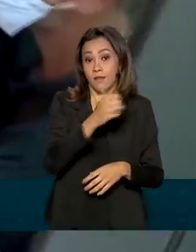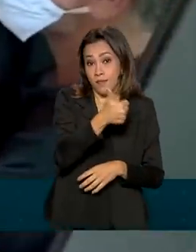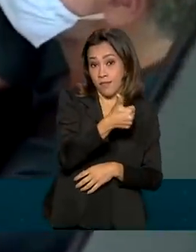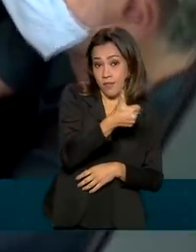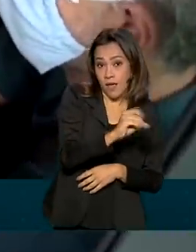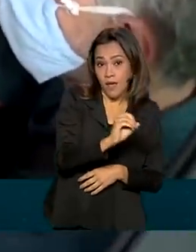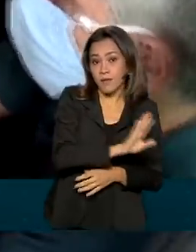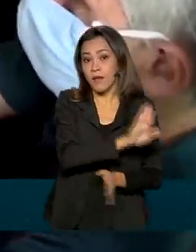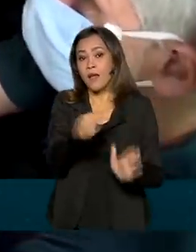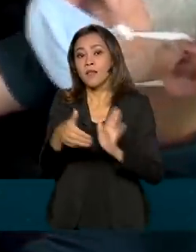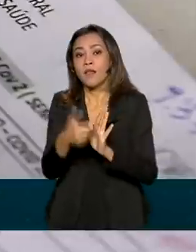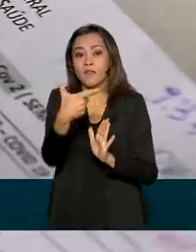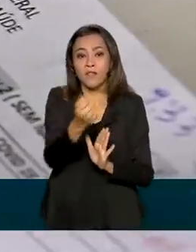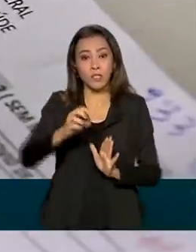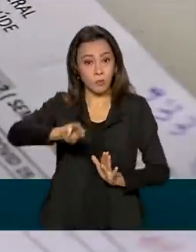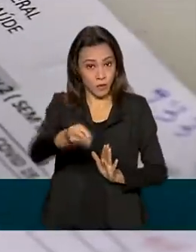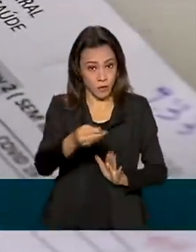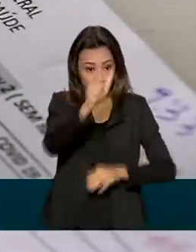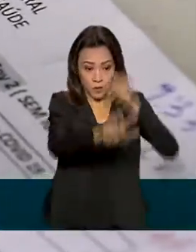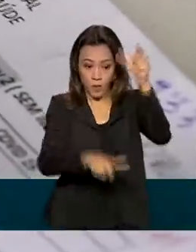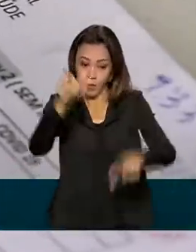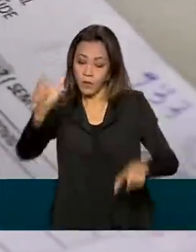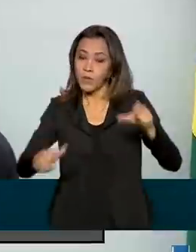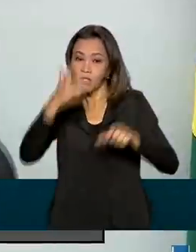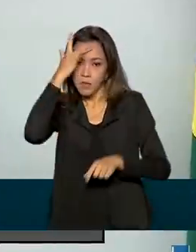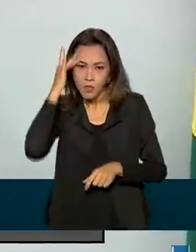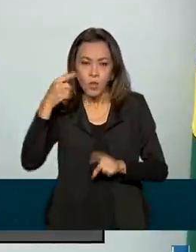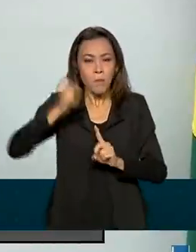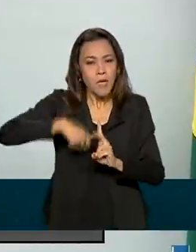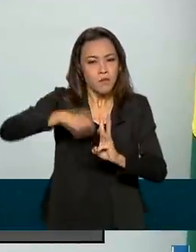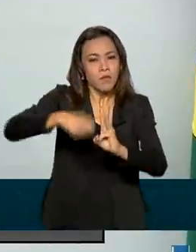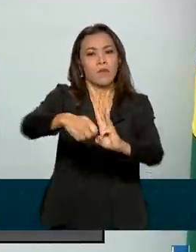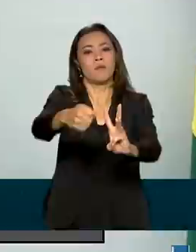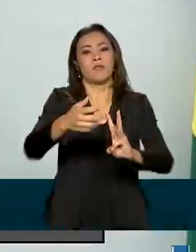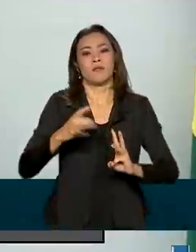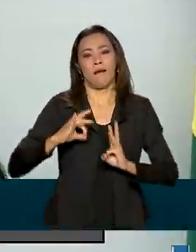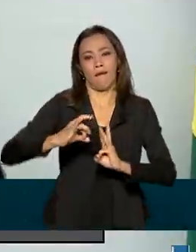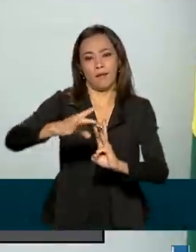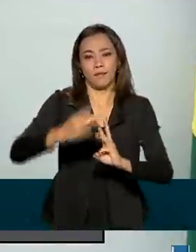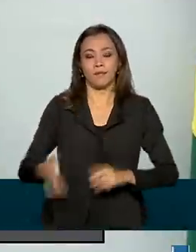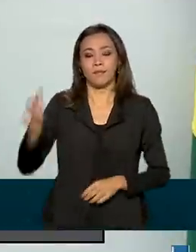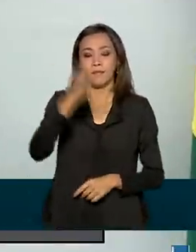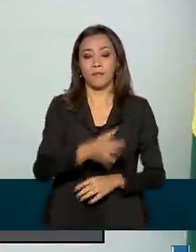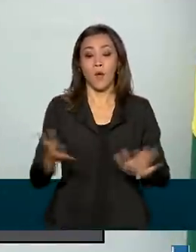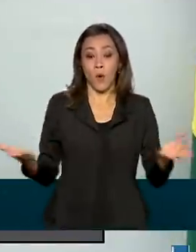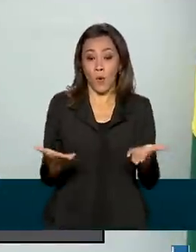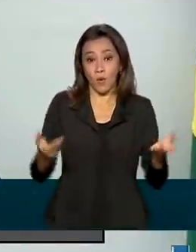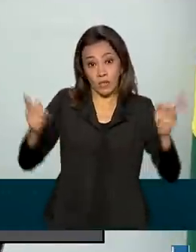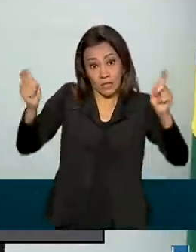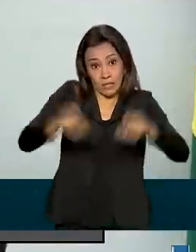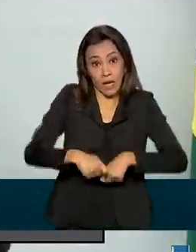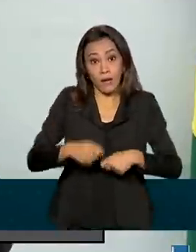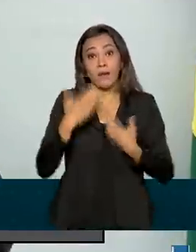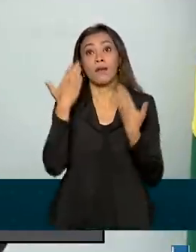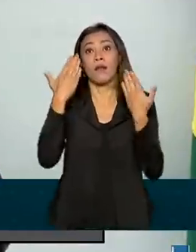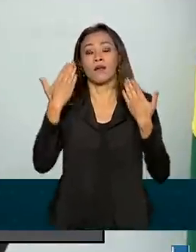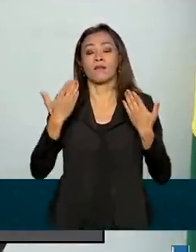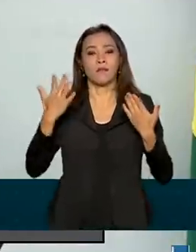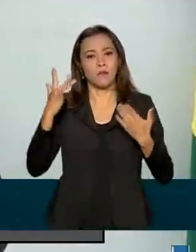20 milhões de brasileiros todos os meses. Hoje é possível, graças ao avanço da tecnologia,